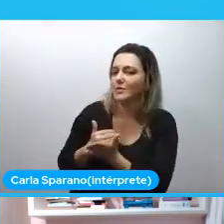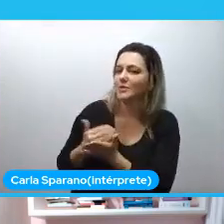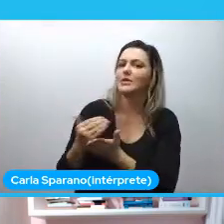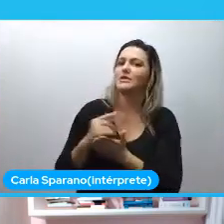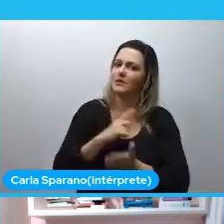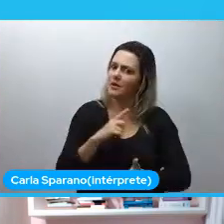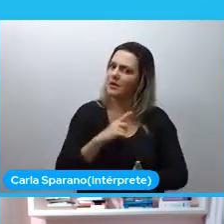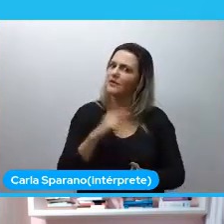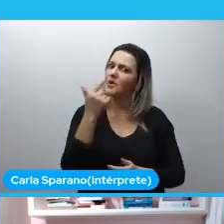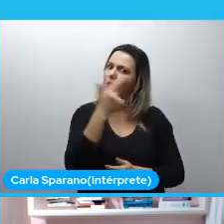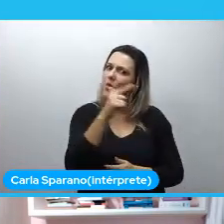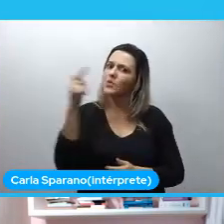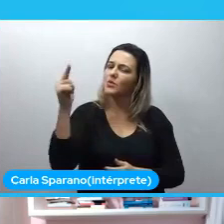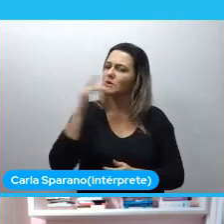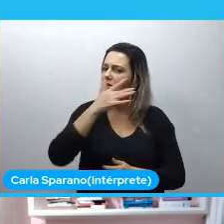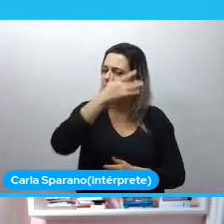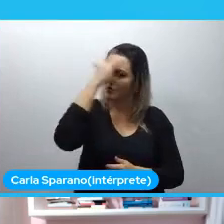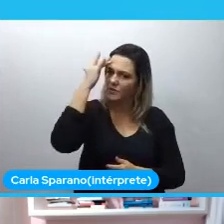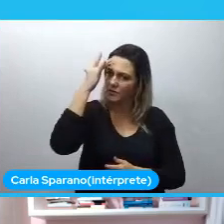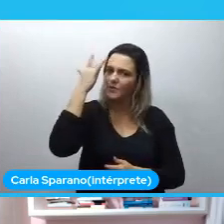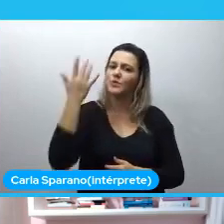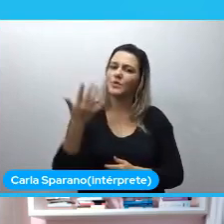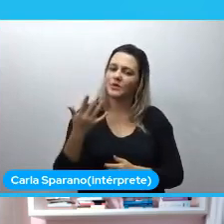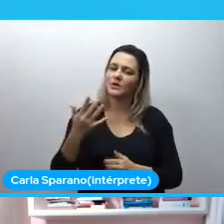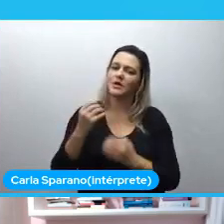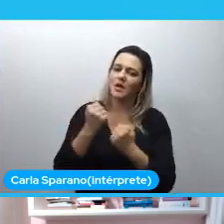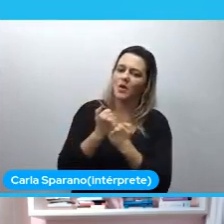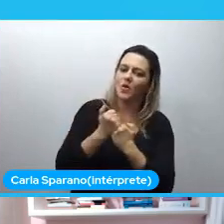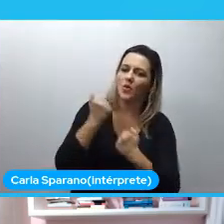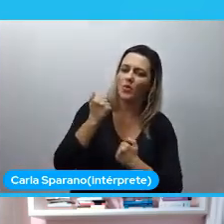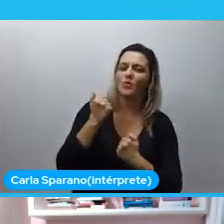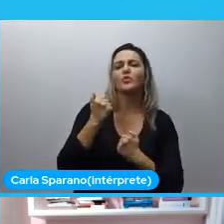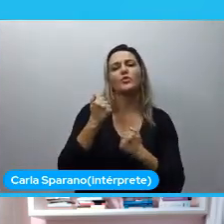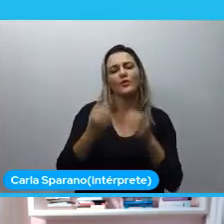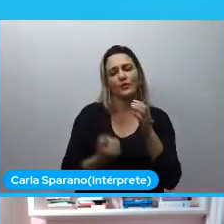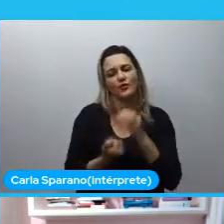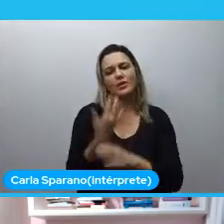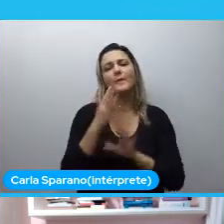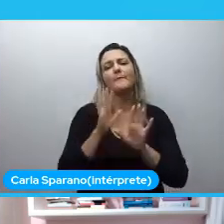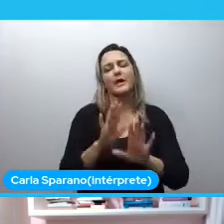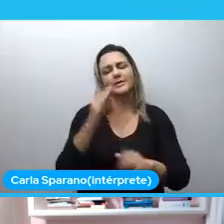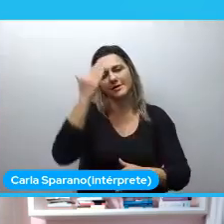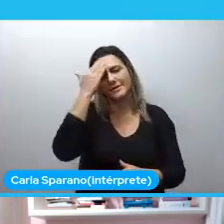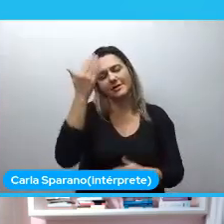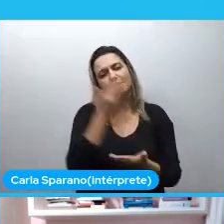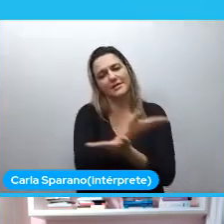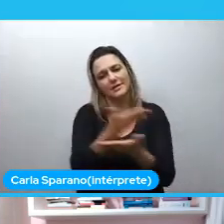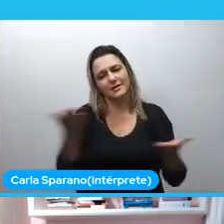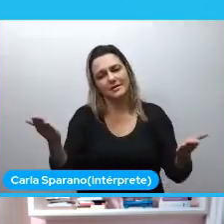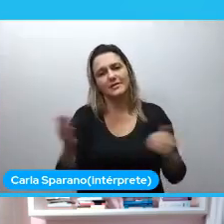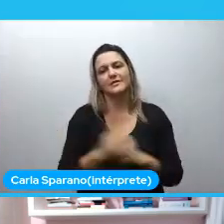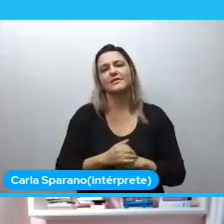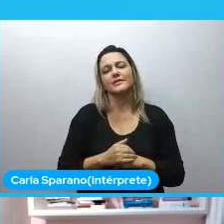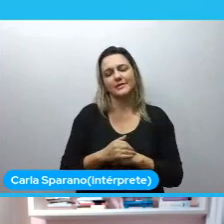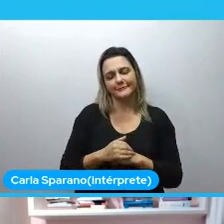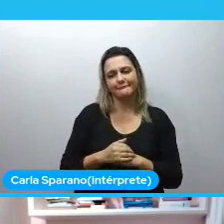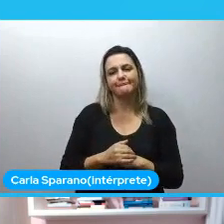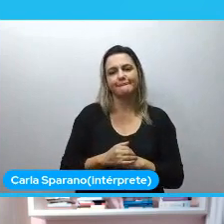pessoas que meio que cofundaram naquela época mas eu tenho muito a agradecer a vocês que vocês fiquem fazer uma coisa acontecer